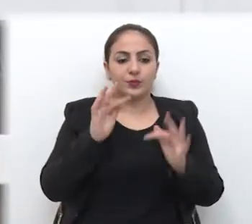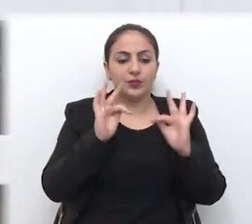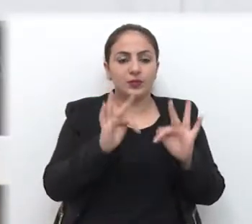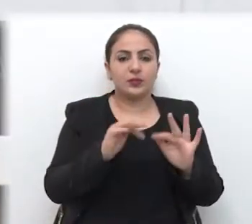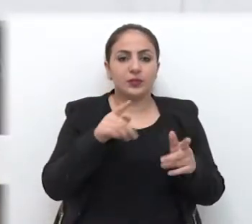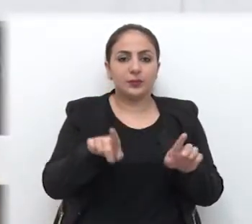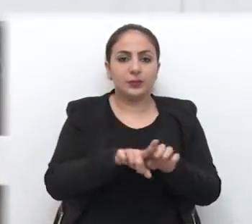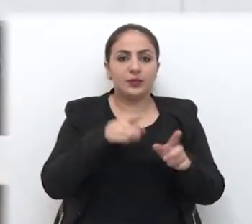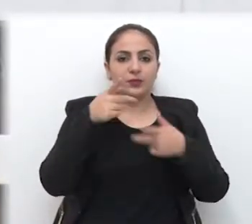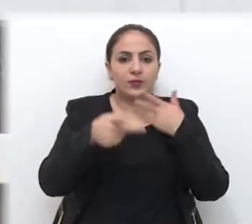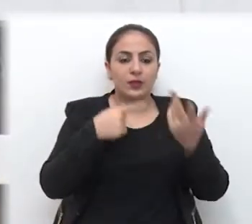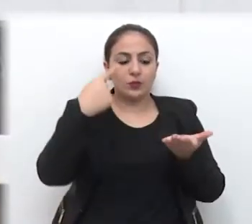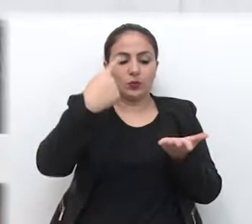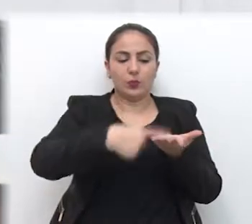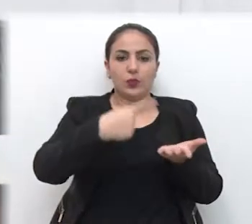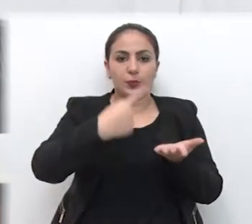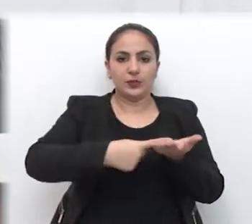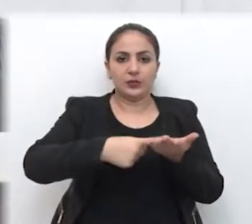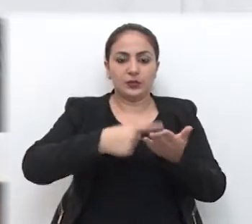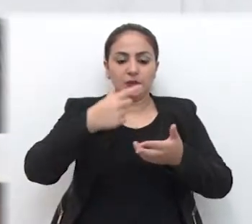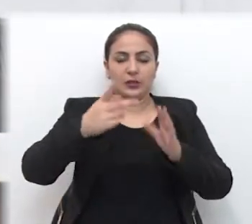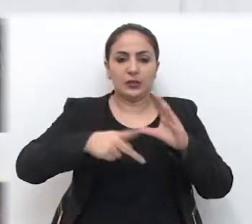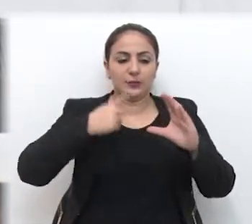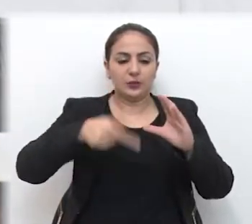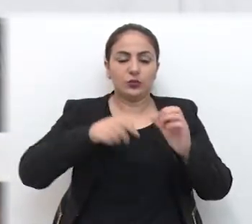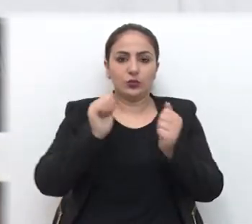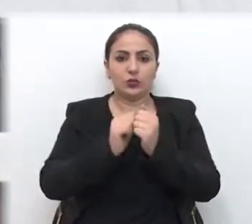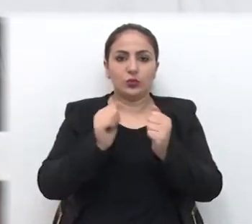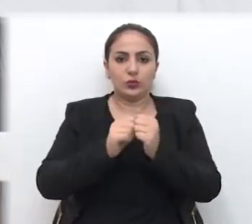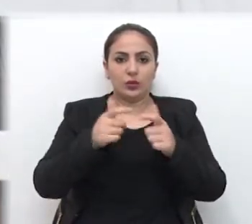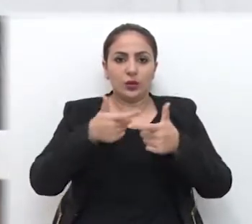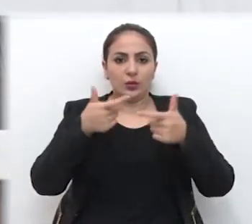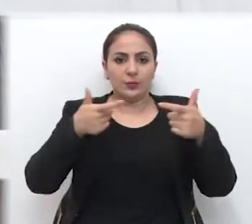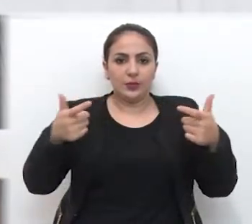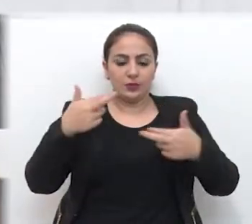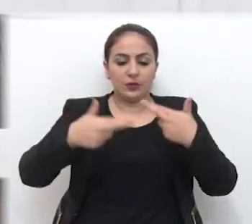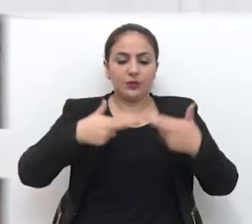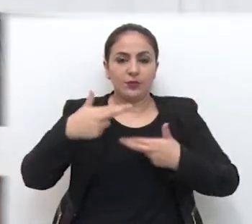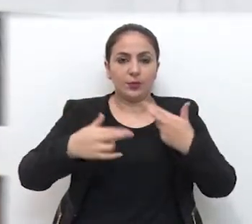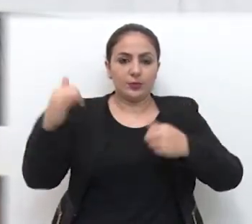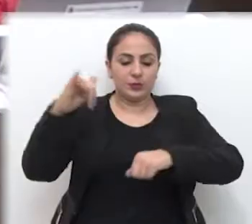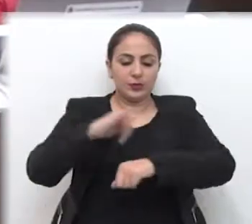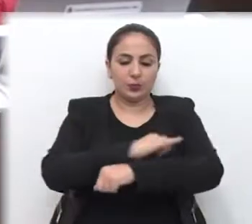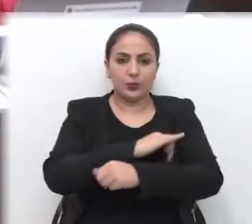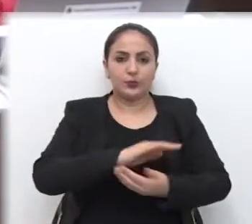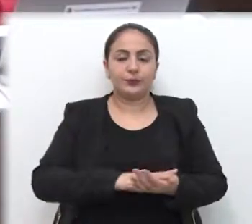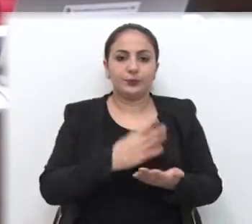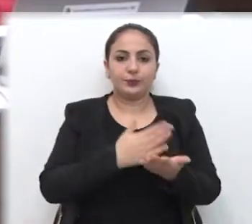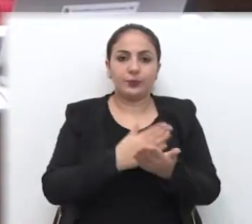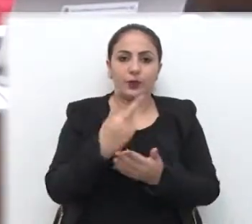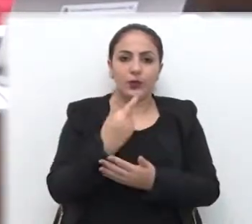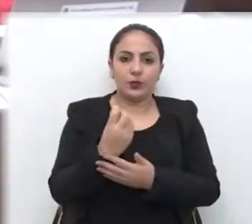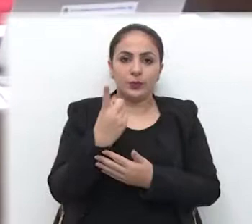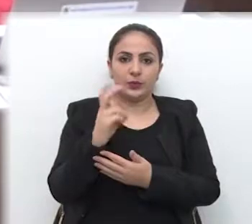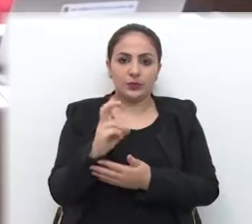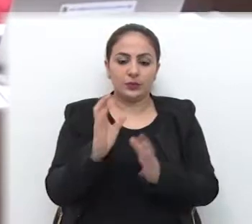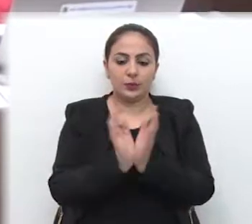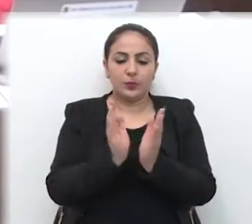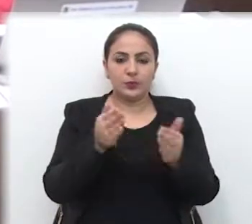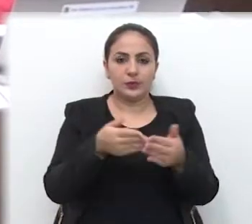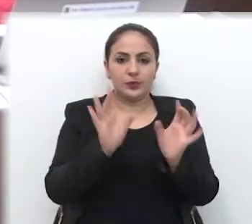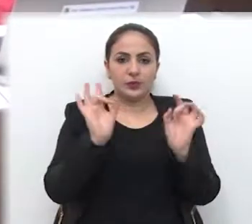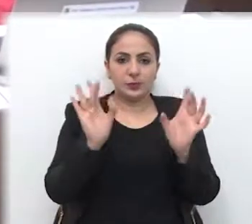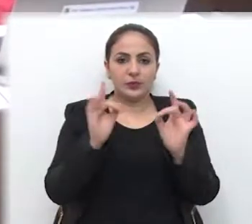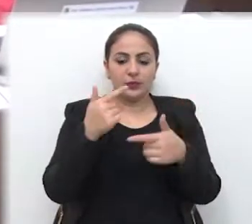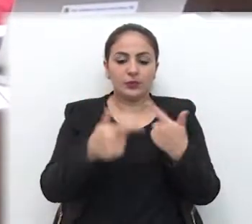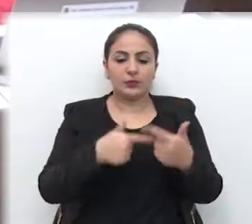pronunciamento destacando o compromisso do Legislativo com a ampliação do aeroporto. Desde 2015, uma